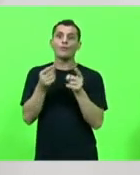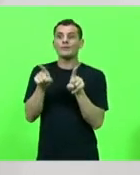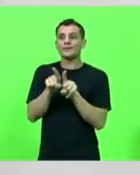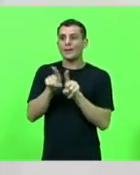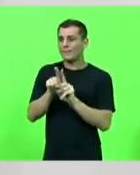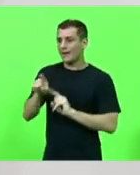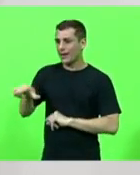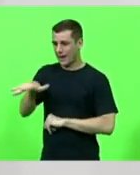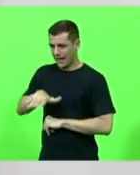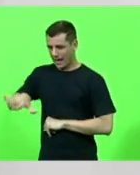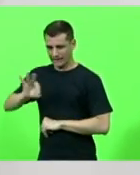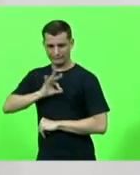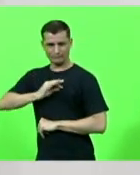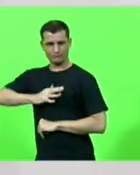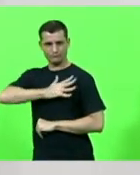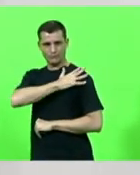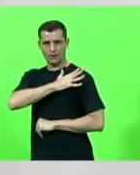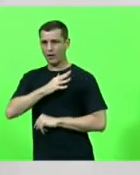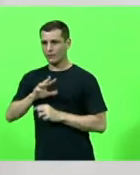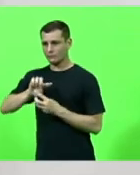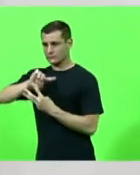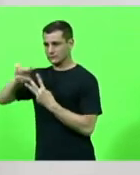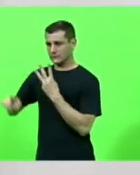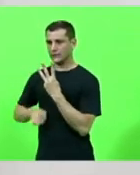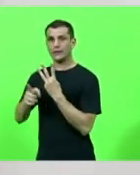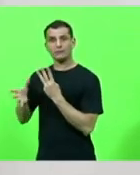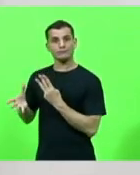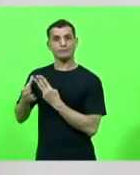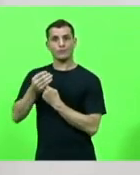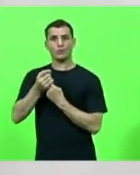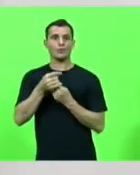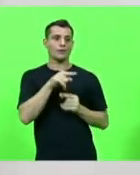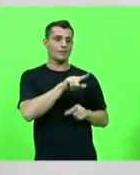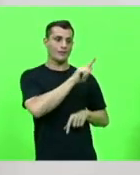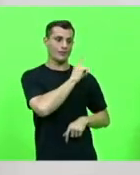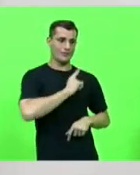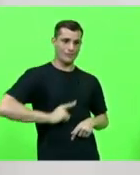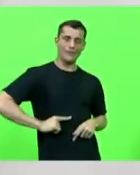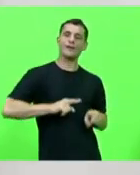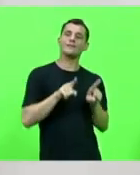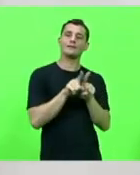armadas com a indústria governo e centros de tecnologia